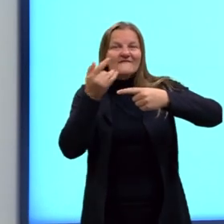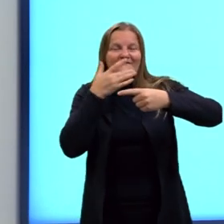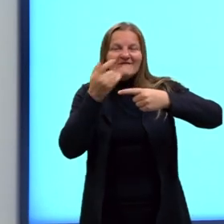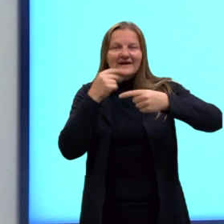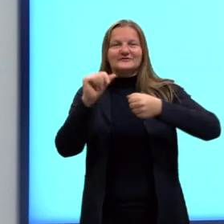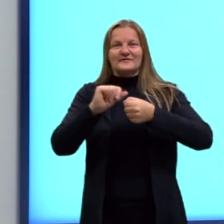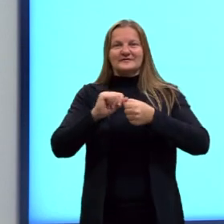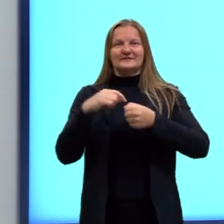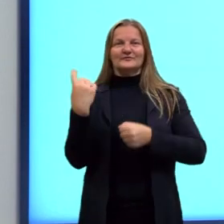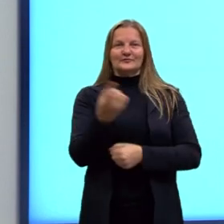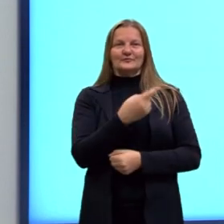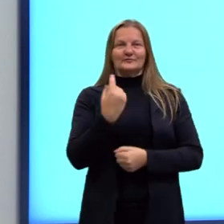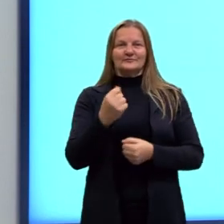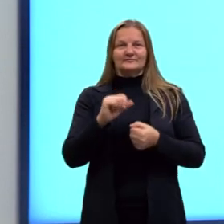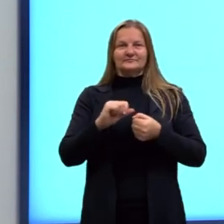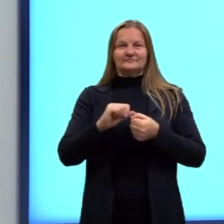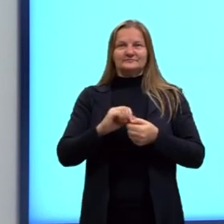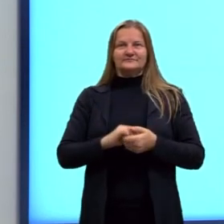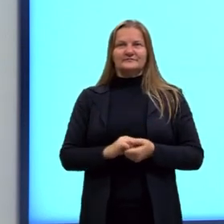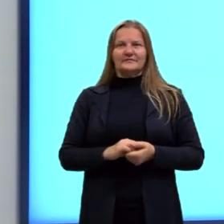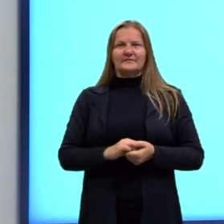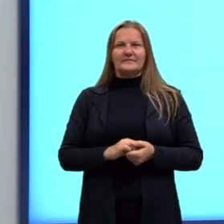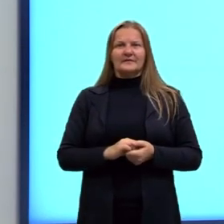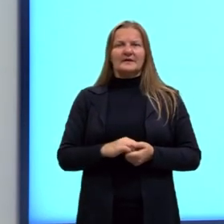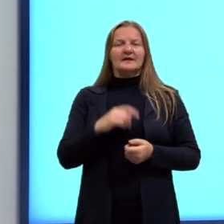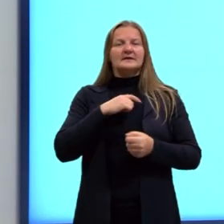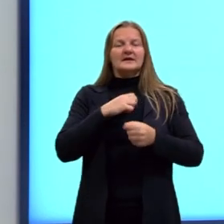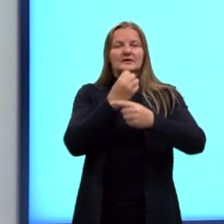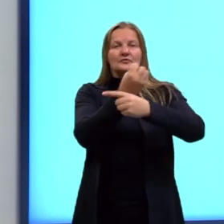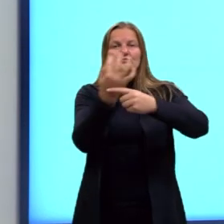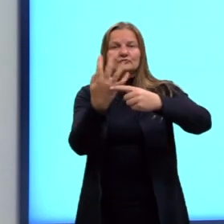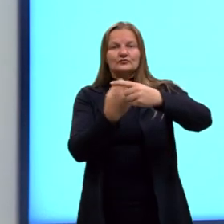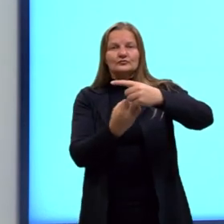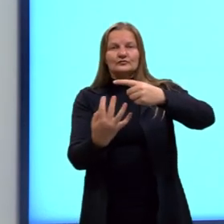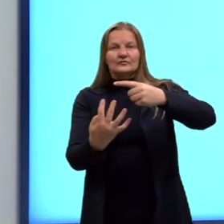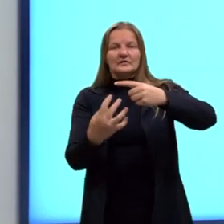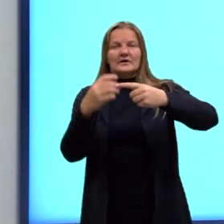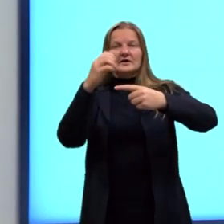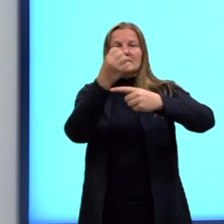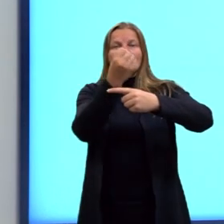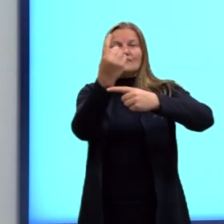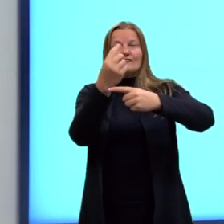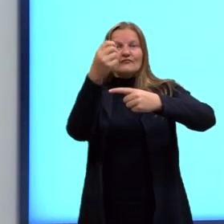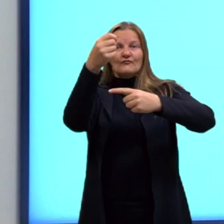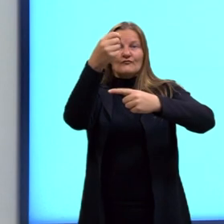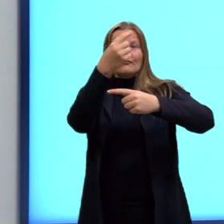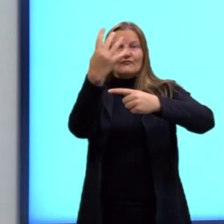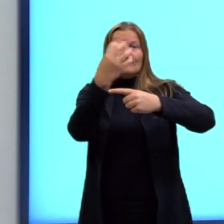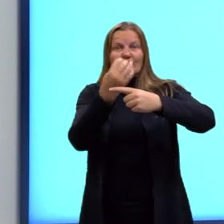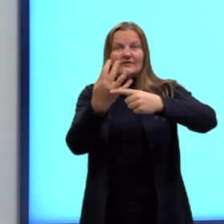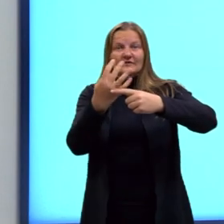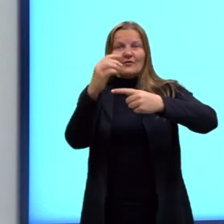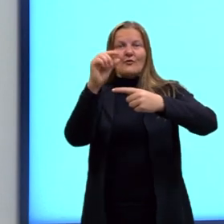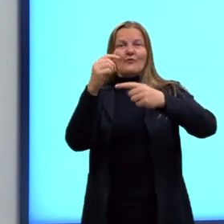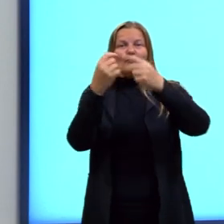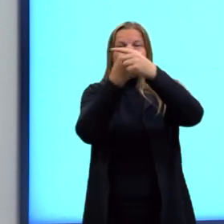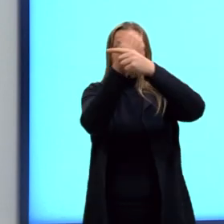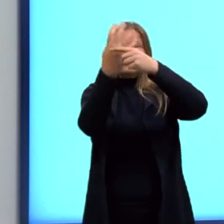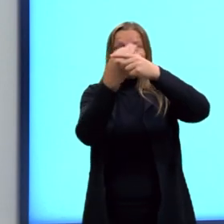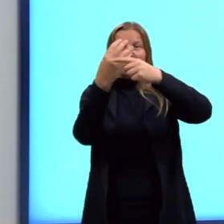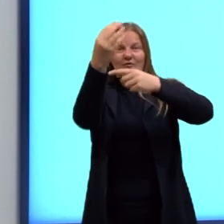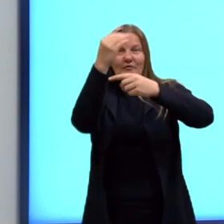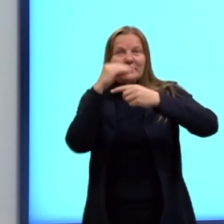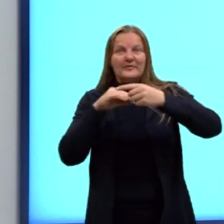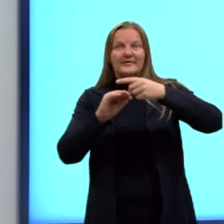quer fazer. Porque vejam que a gente tem uma fração dentro de outra fração. Então, para resolver isso, a gente